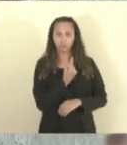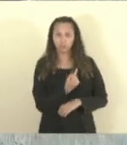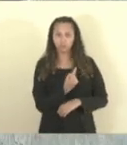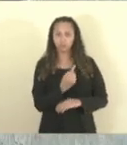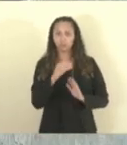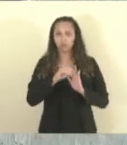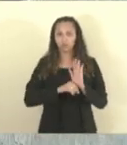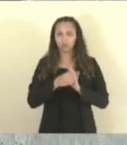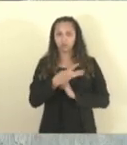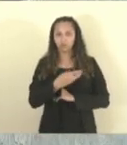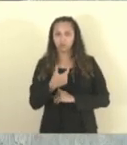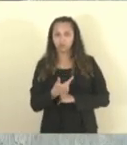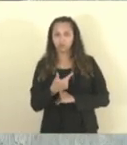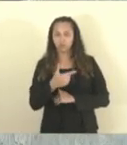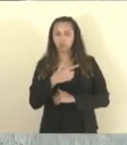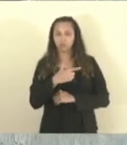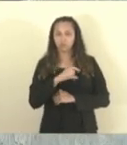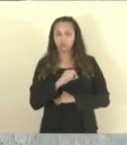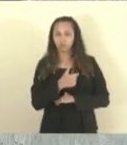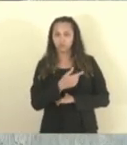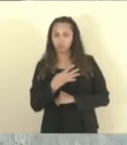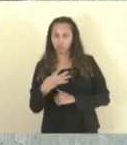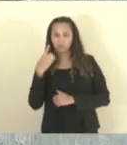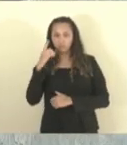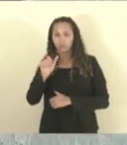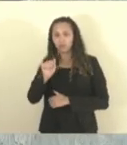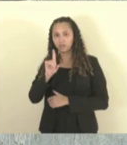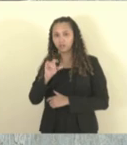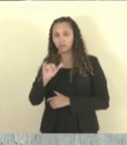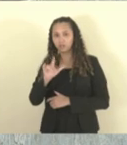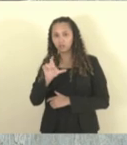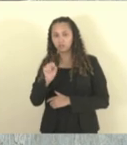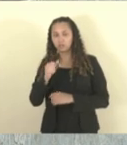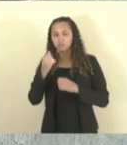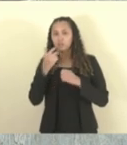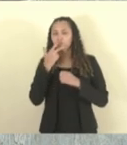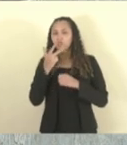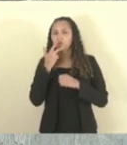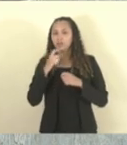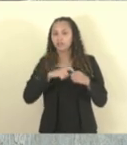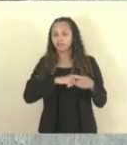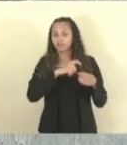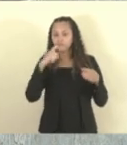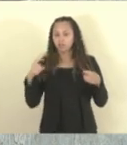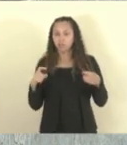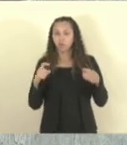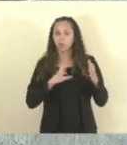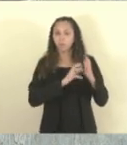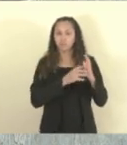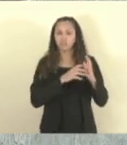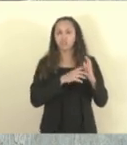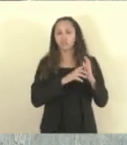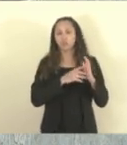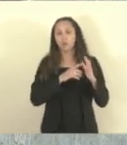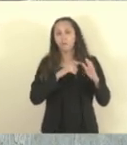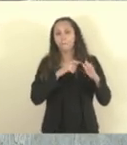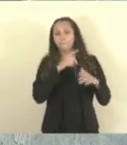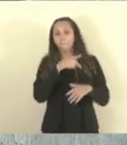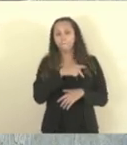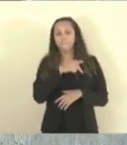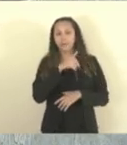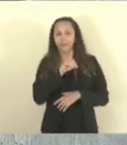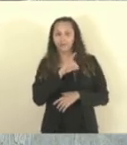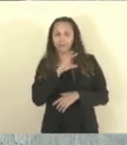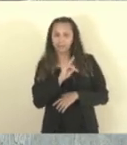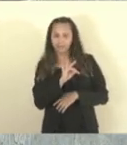Ofício 32, 2024. Deputada Dilso Esprindo, comunicando sua desfiliação do Partido Democrático Trabalhista, PDT, e